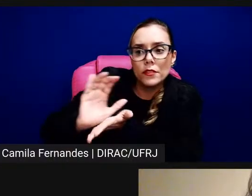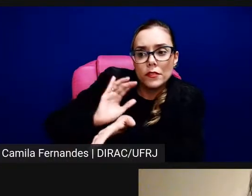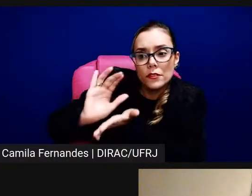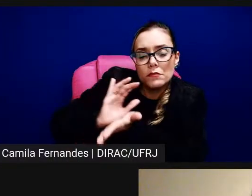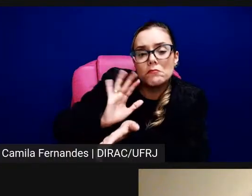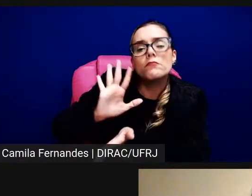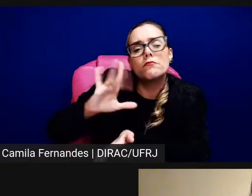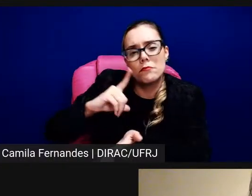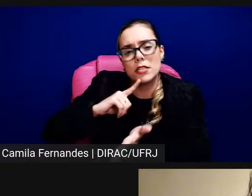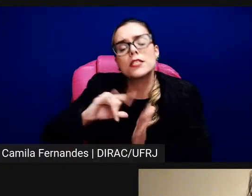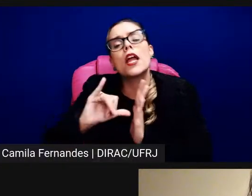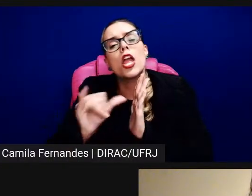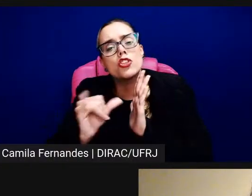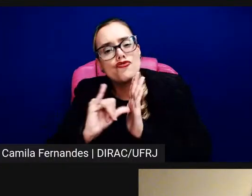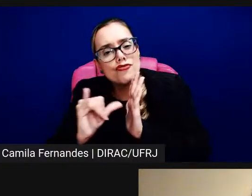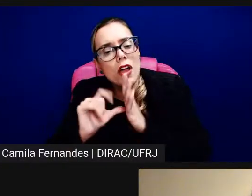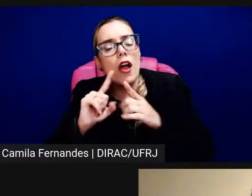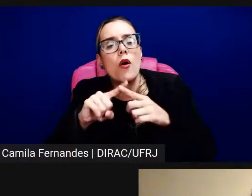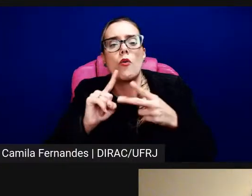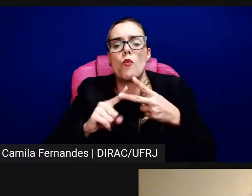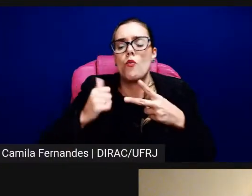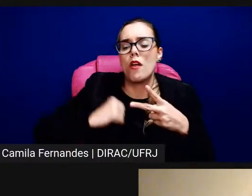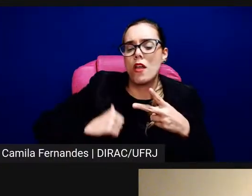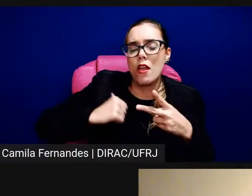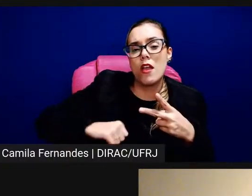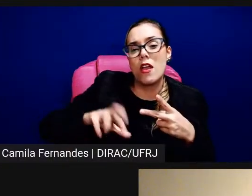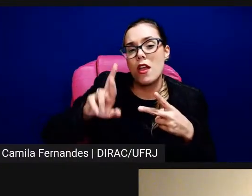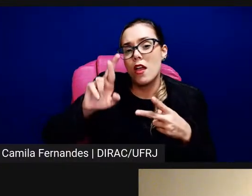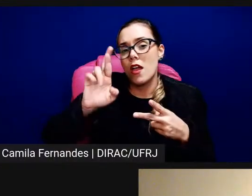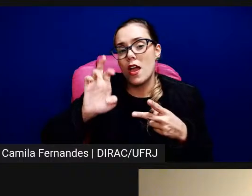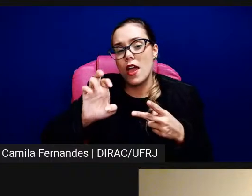residências, tem coisas, né? Então,